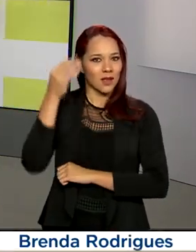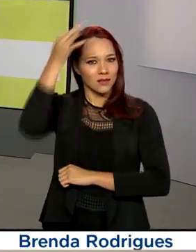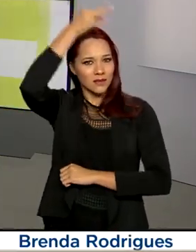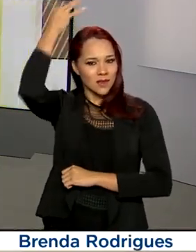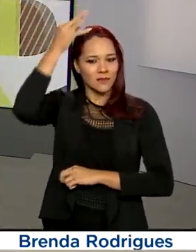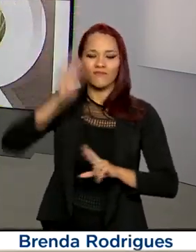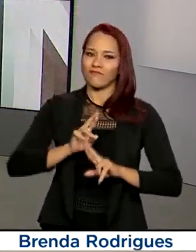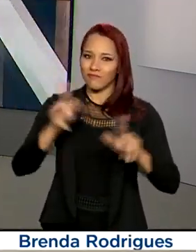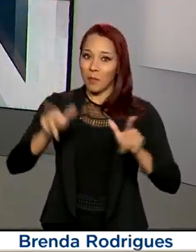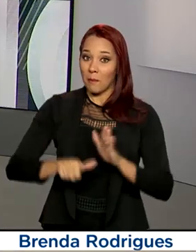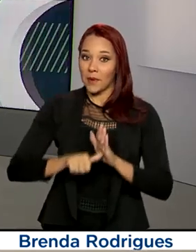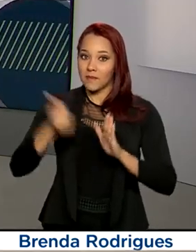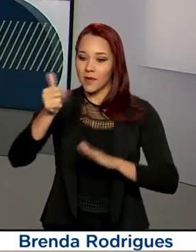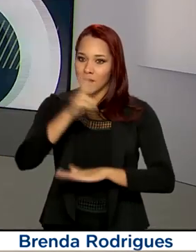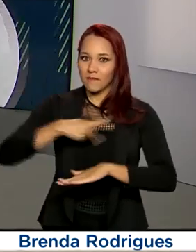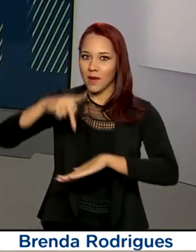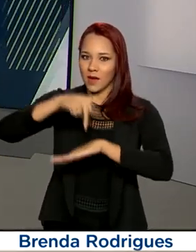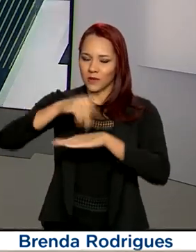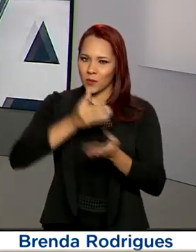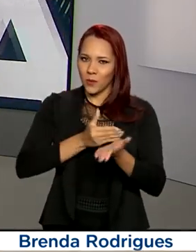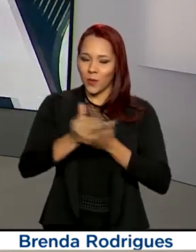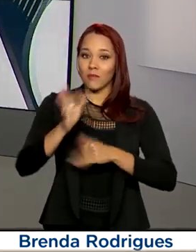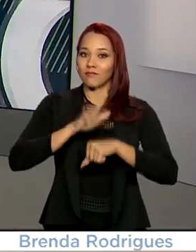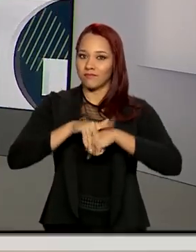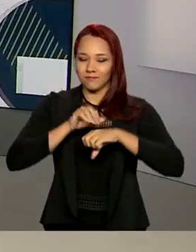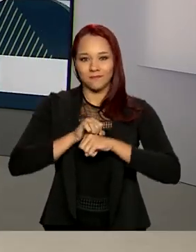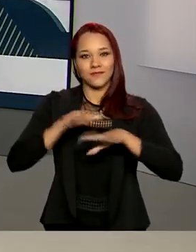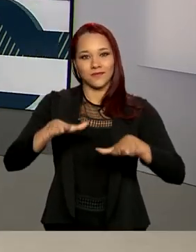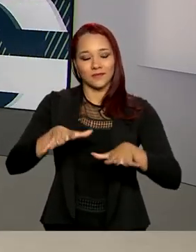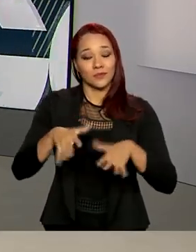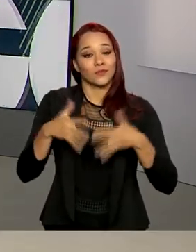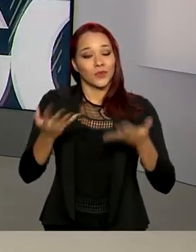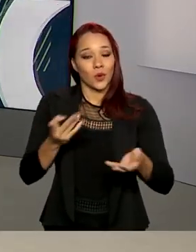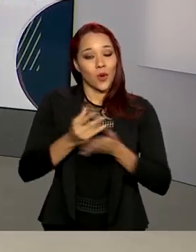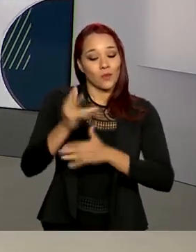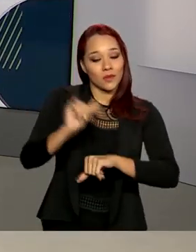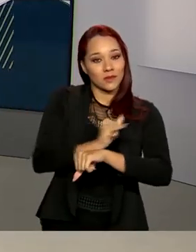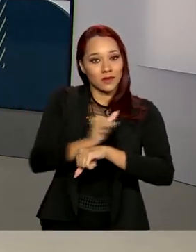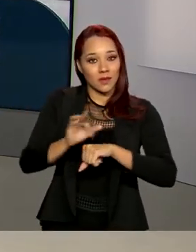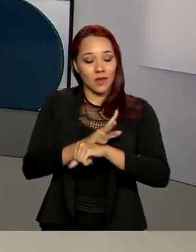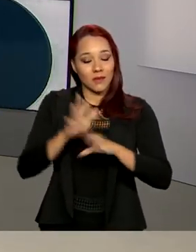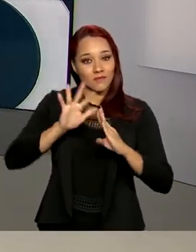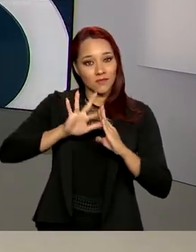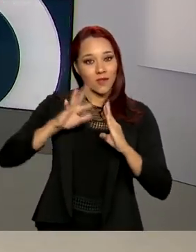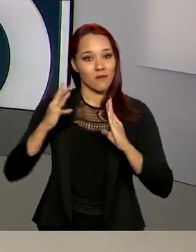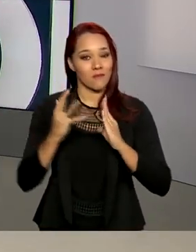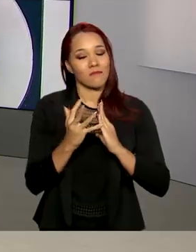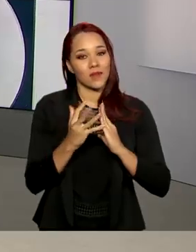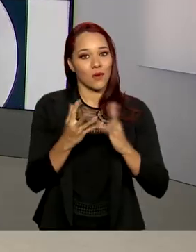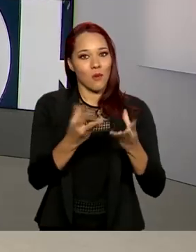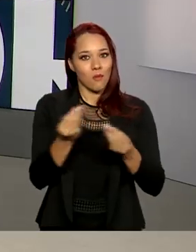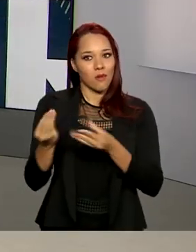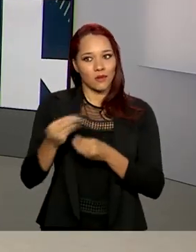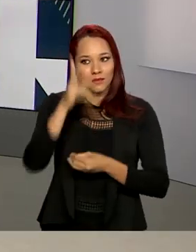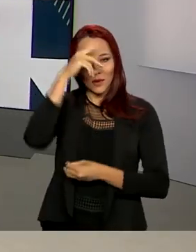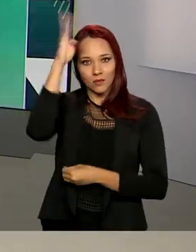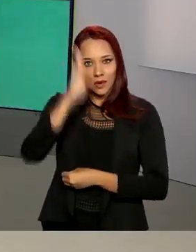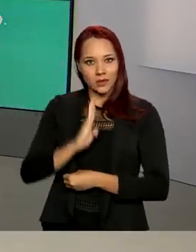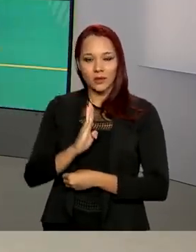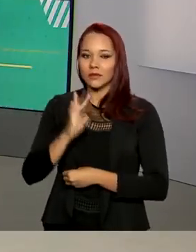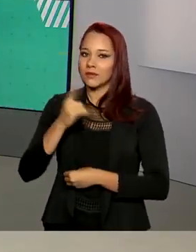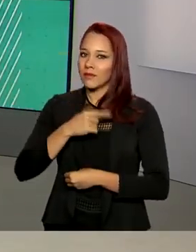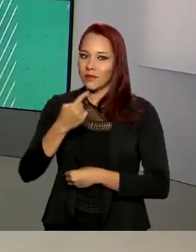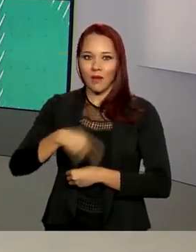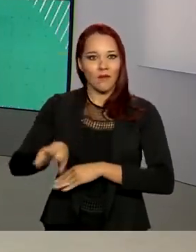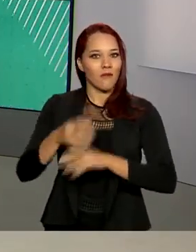não é? É o primeiro no país desde o início da pandemia. E com as medidas de isolamento social, muitos brasileiros devem deixar